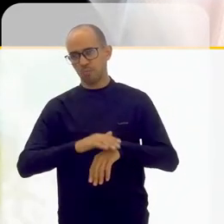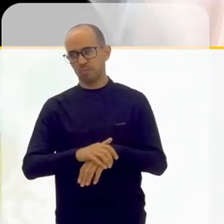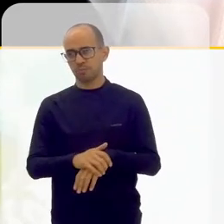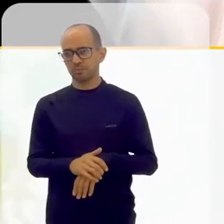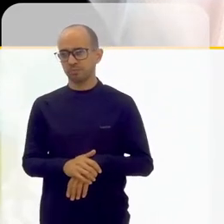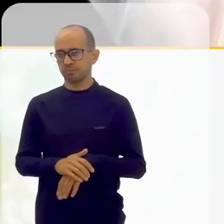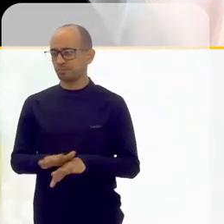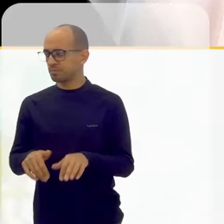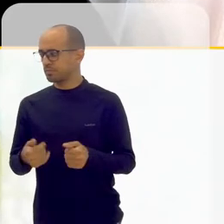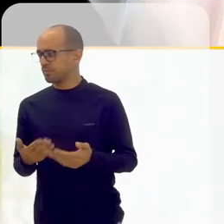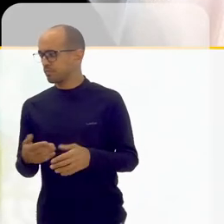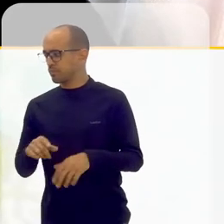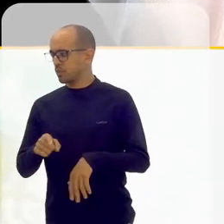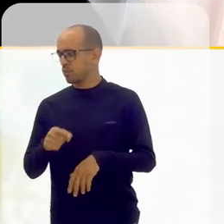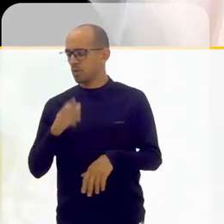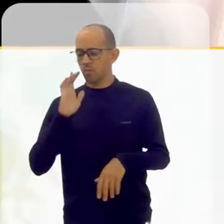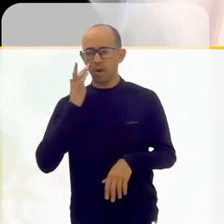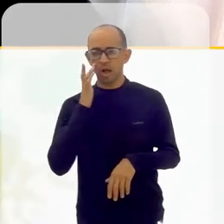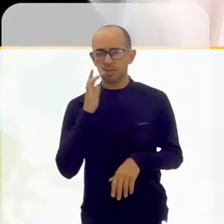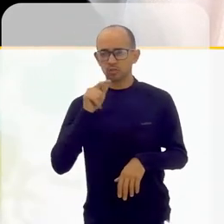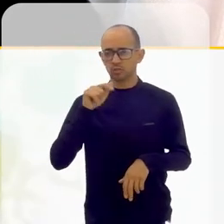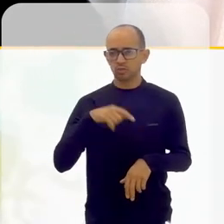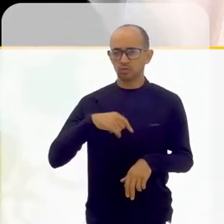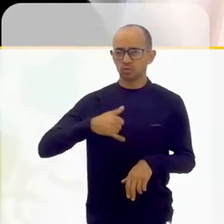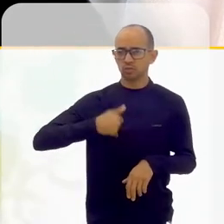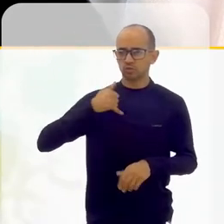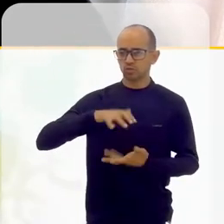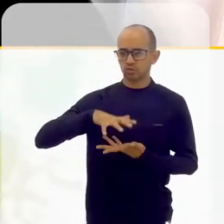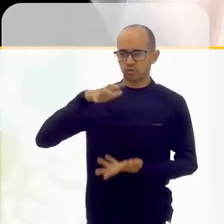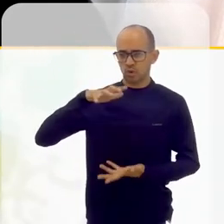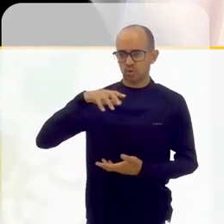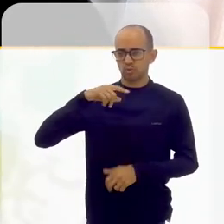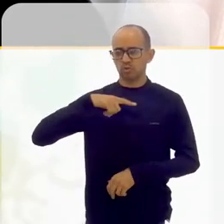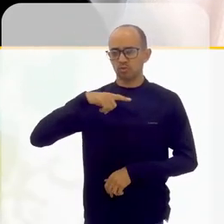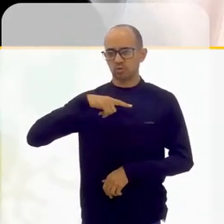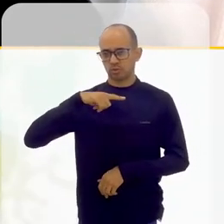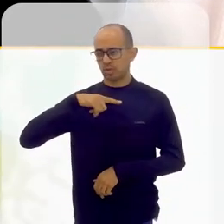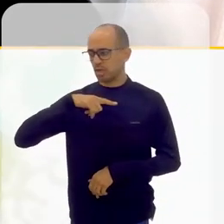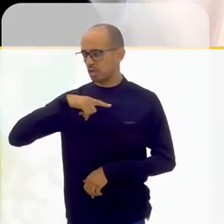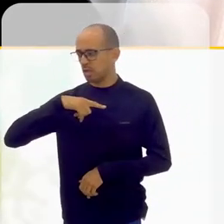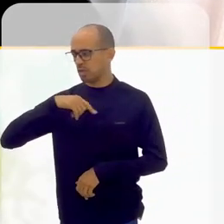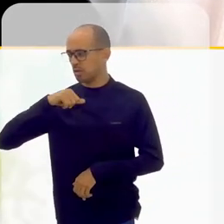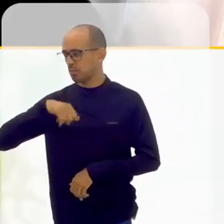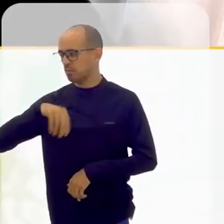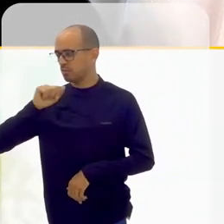nessa faixa etária dos mais idosos, dessa terceira idade, existe um